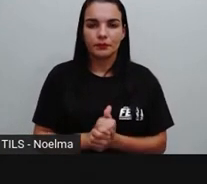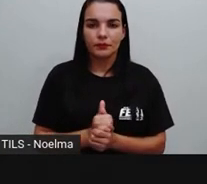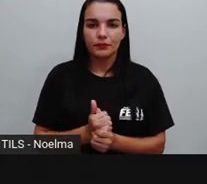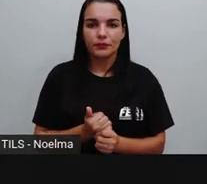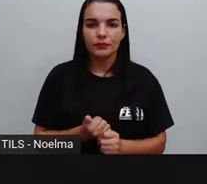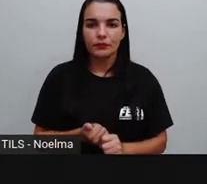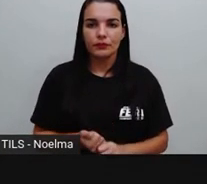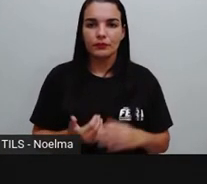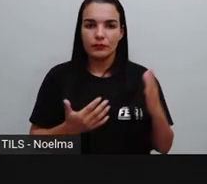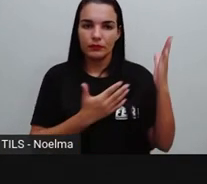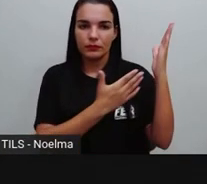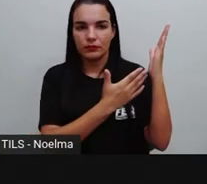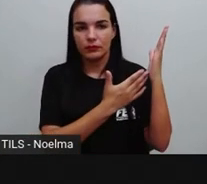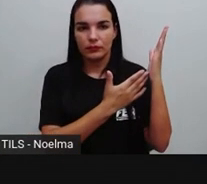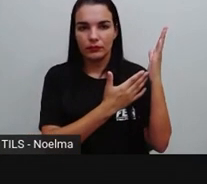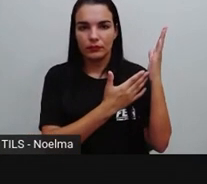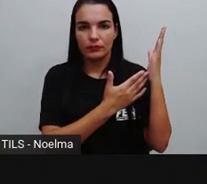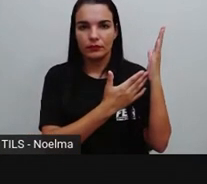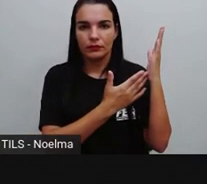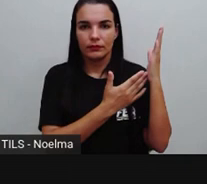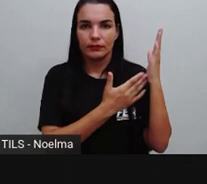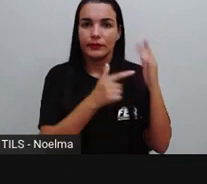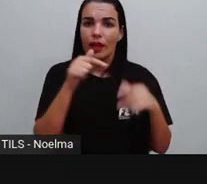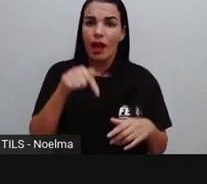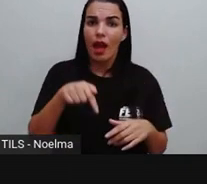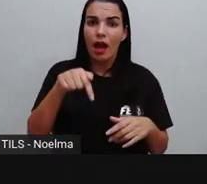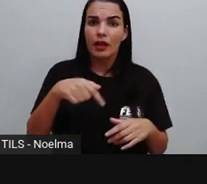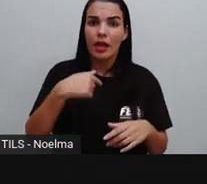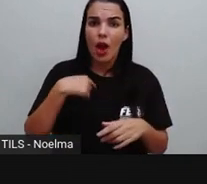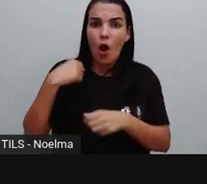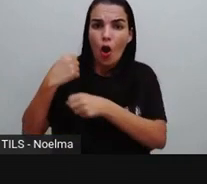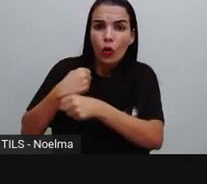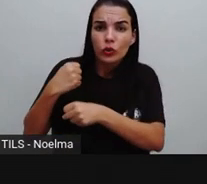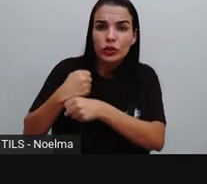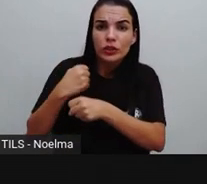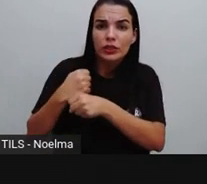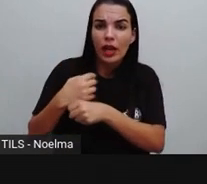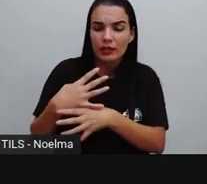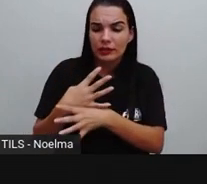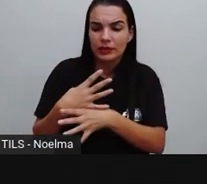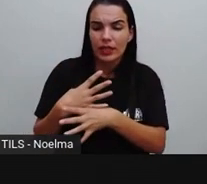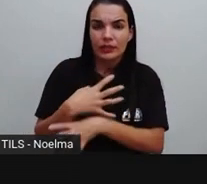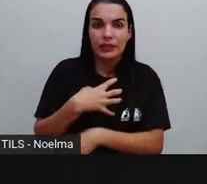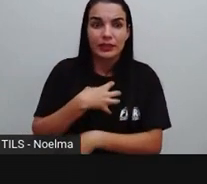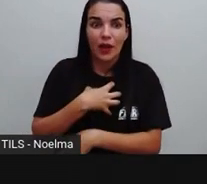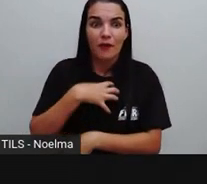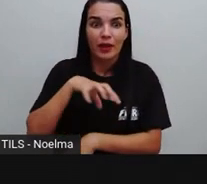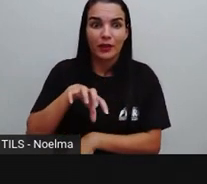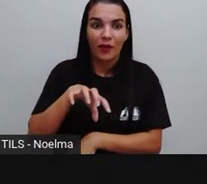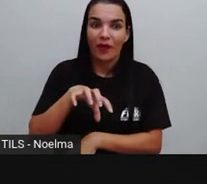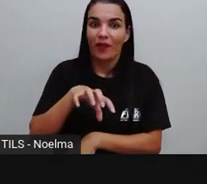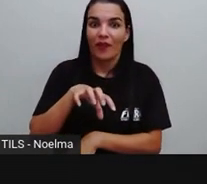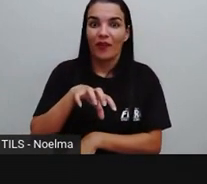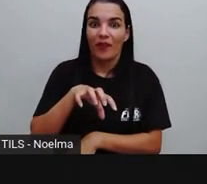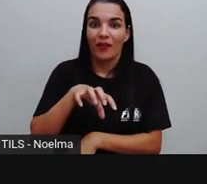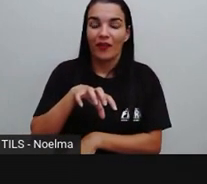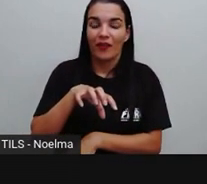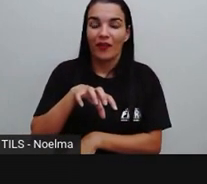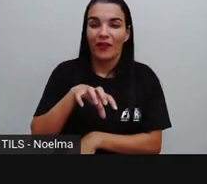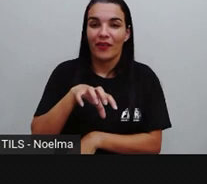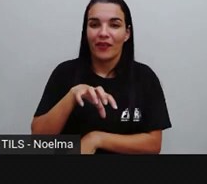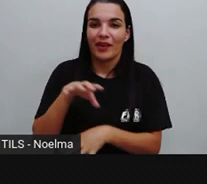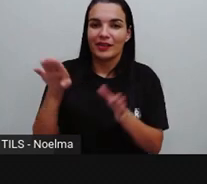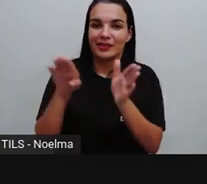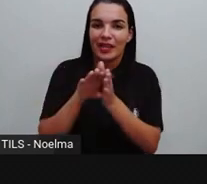seria Tomé de Souza. É aqui que construíremos a cidade de São Salvador? Olha só, Tomé de Souza